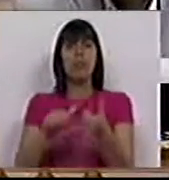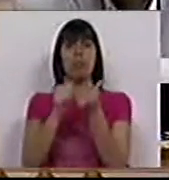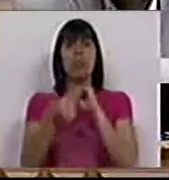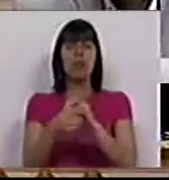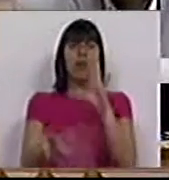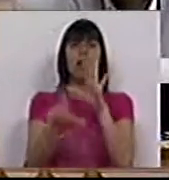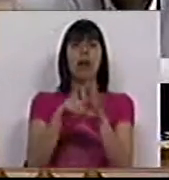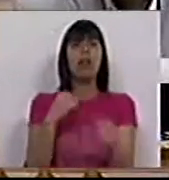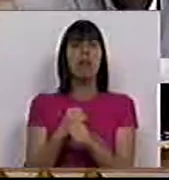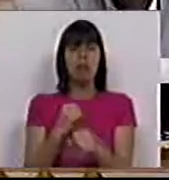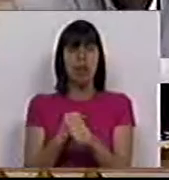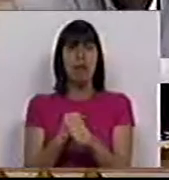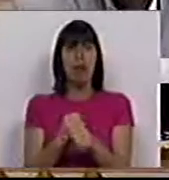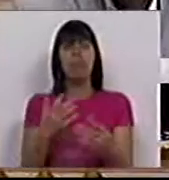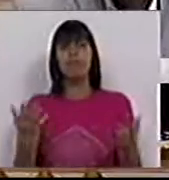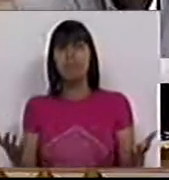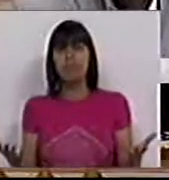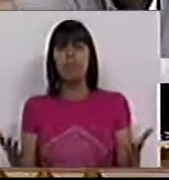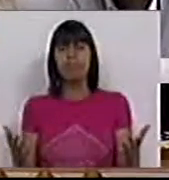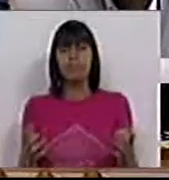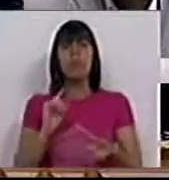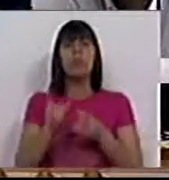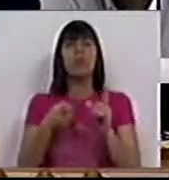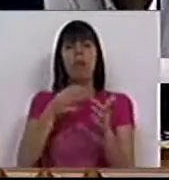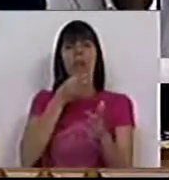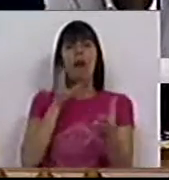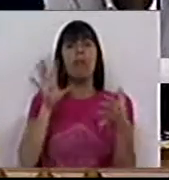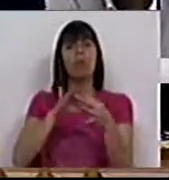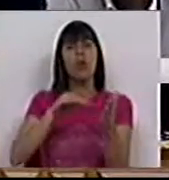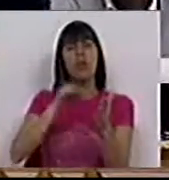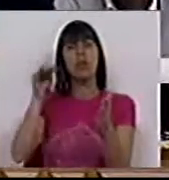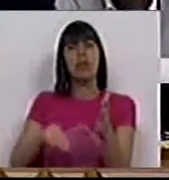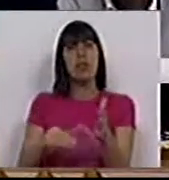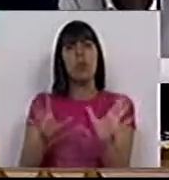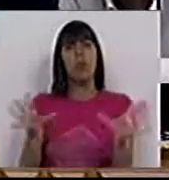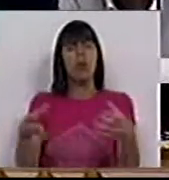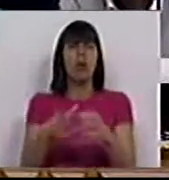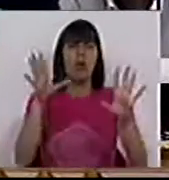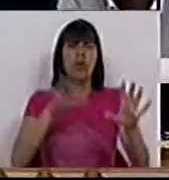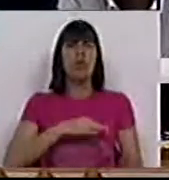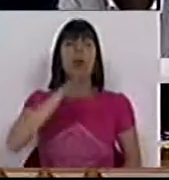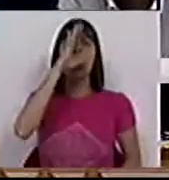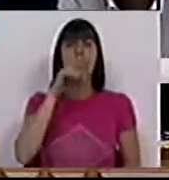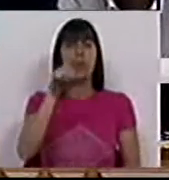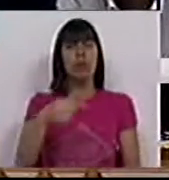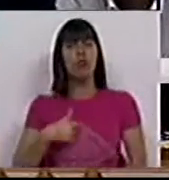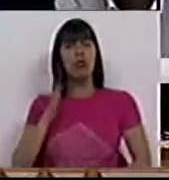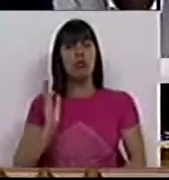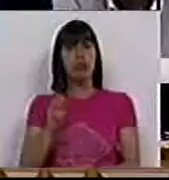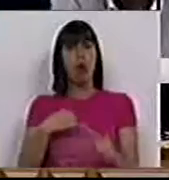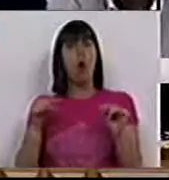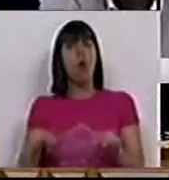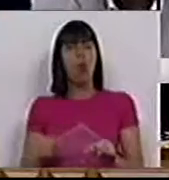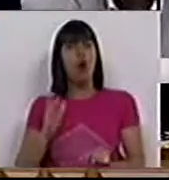as leis do trabalho, nomeadamente no que a contratação coletiva diz respeito. Ó Sr. Ministro, nós já temos